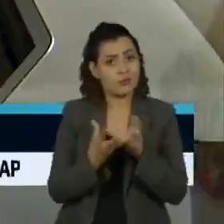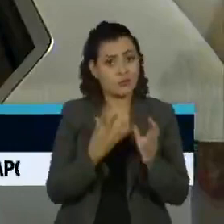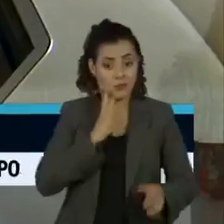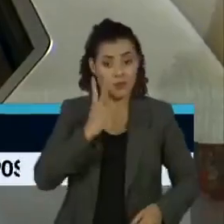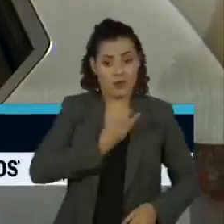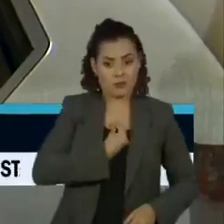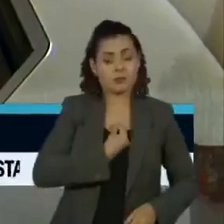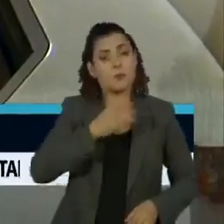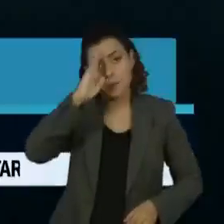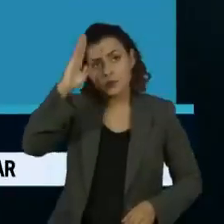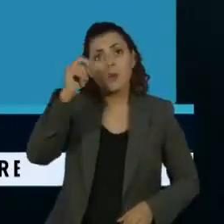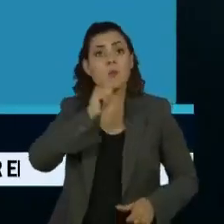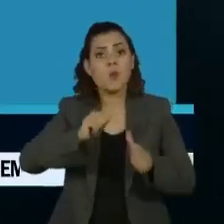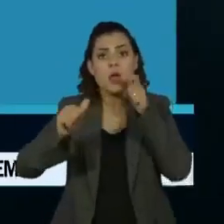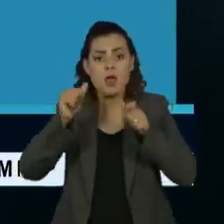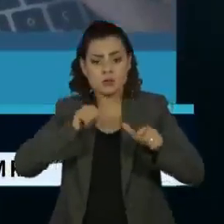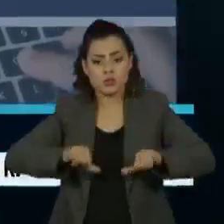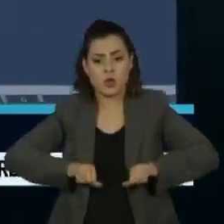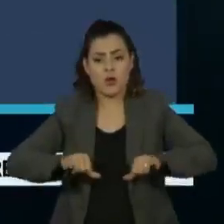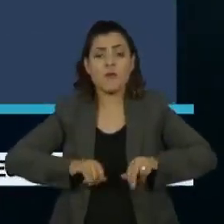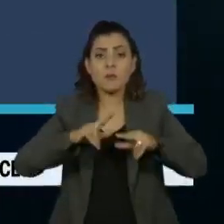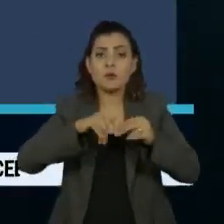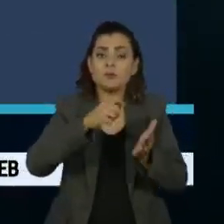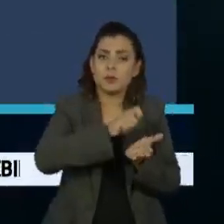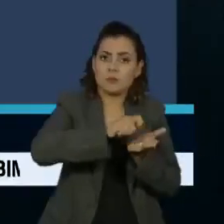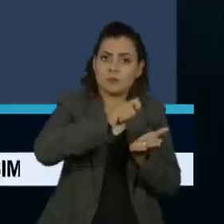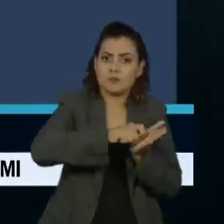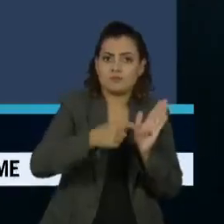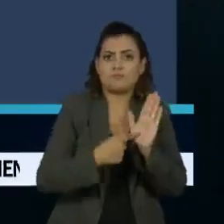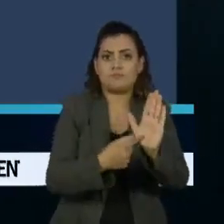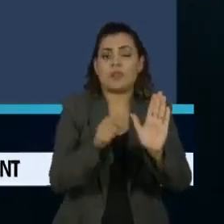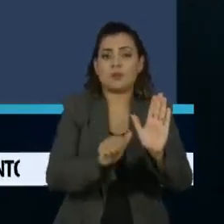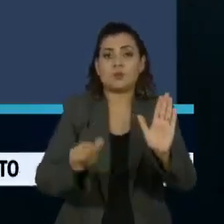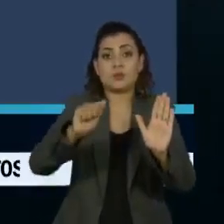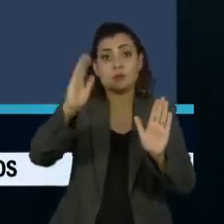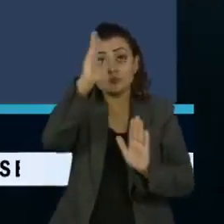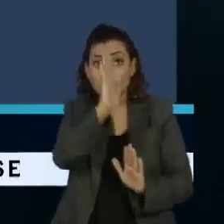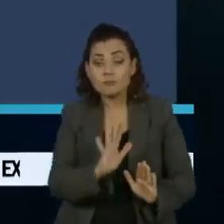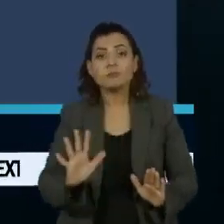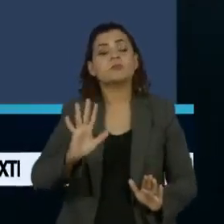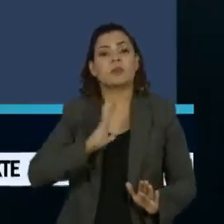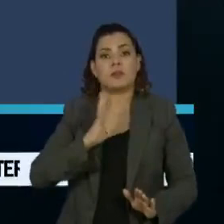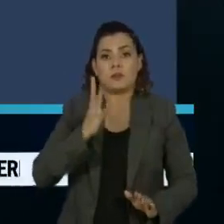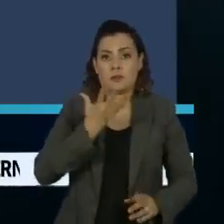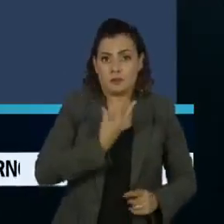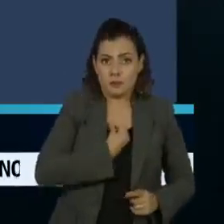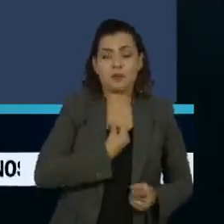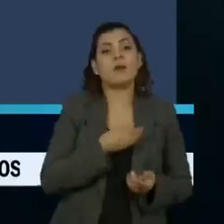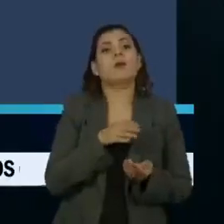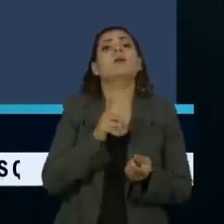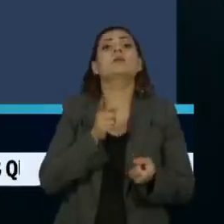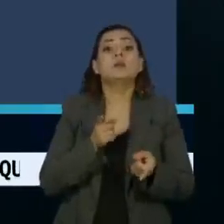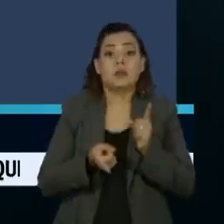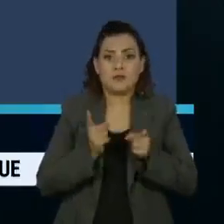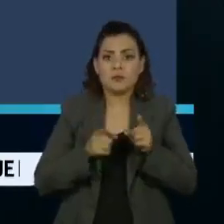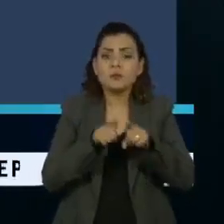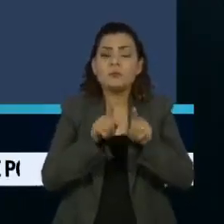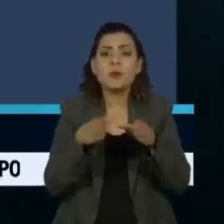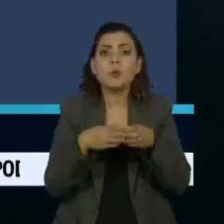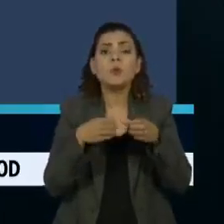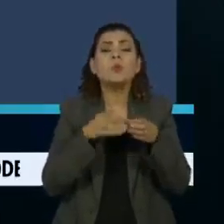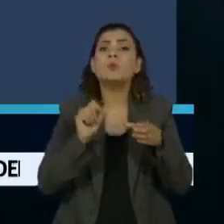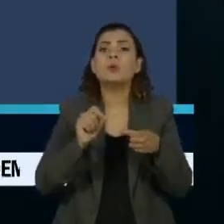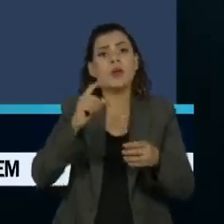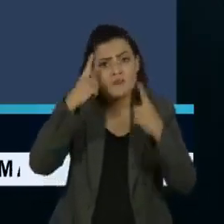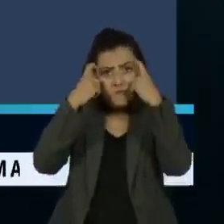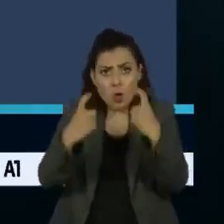especialmente as mulheres. Um documento produzido pela Associação Nacional de Travestis e Transsexuais do Brasil realizou um mapa da